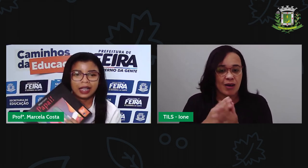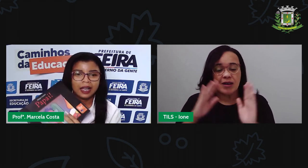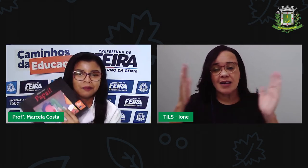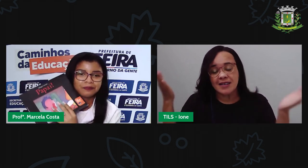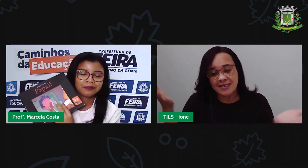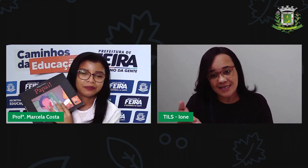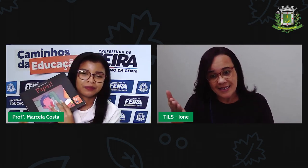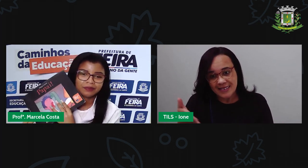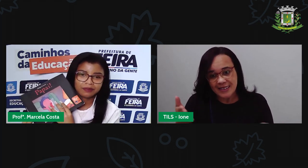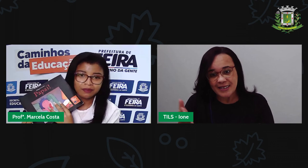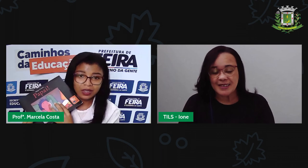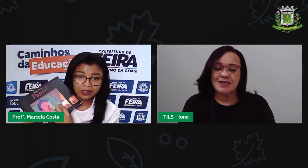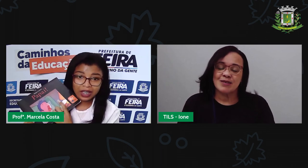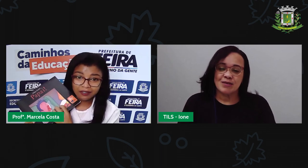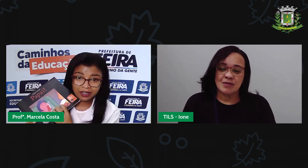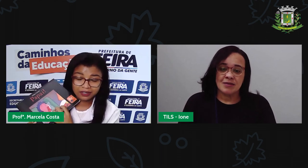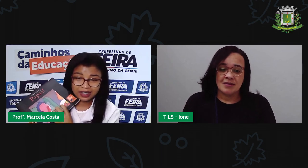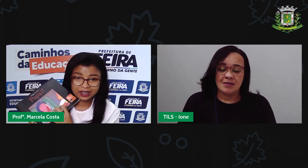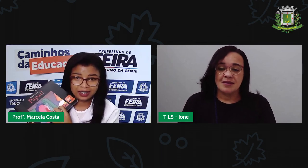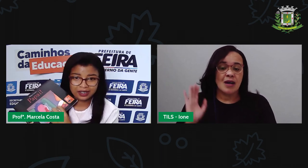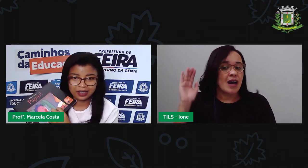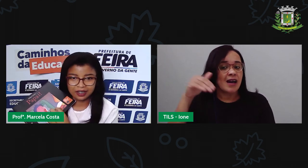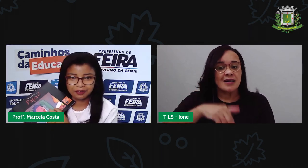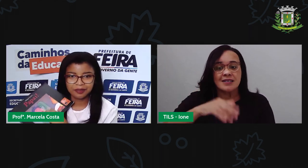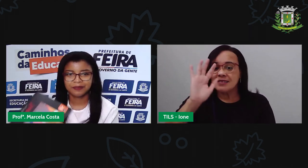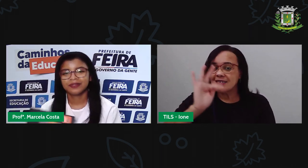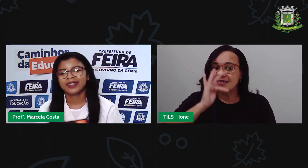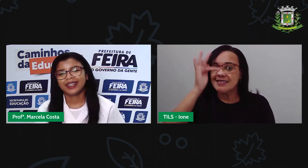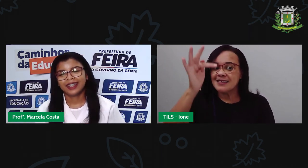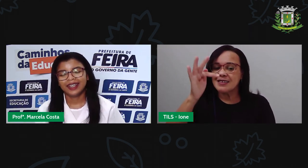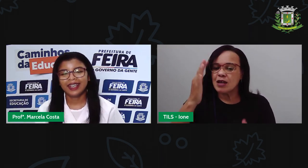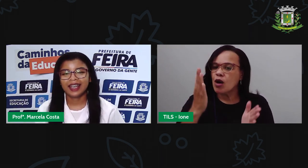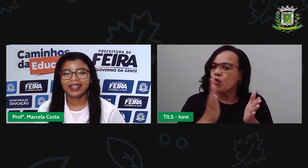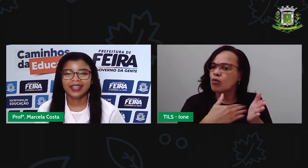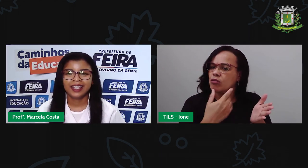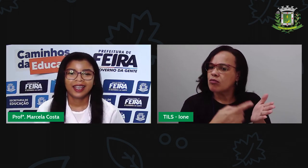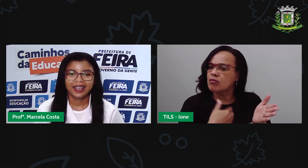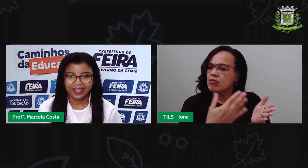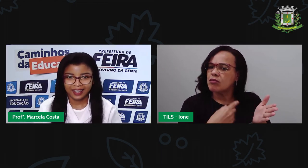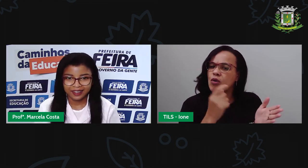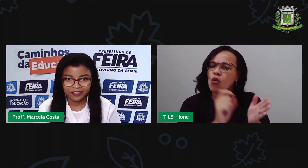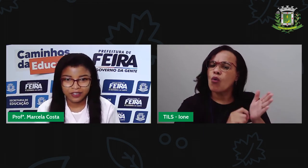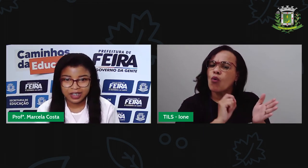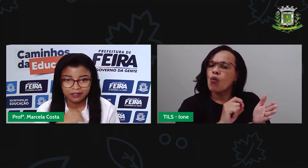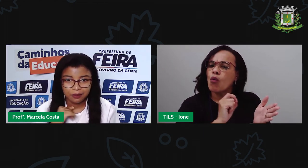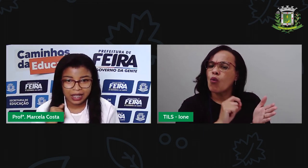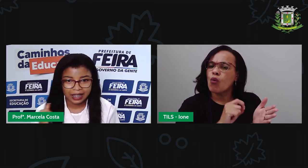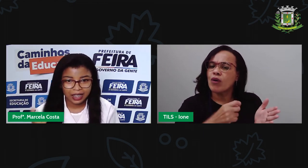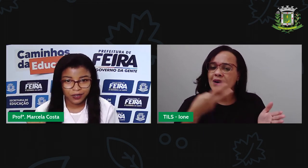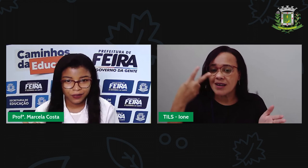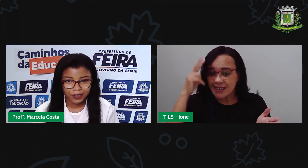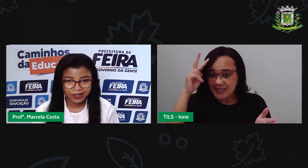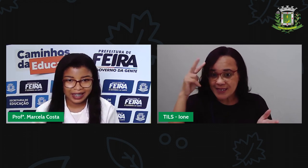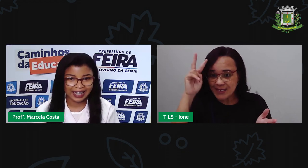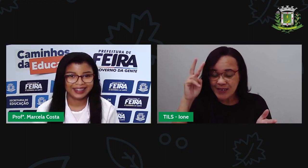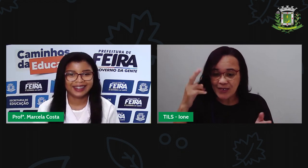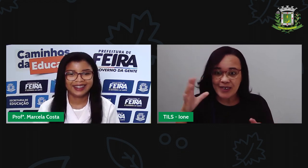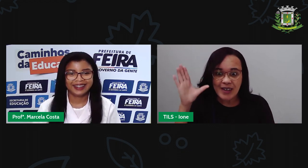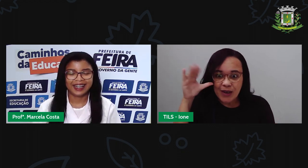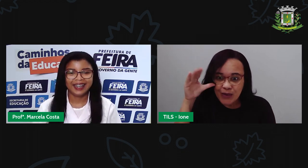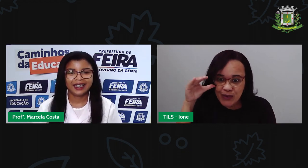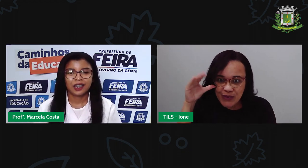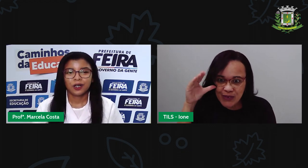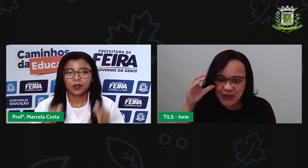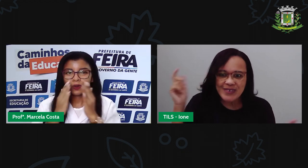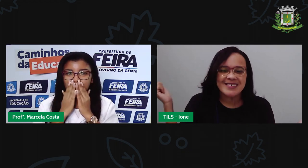contar o que vai acontecer nesse livro e aí você vai matar sua curiosidade.